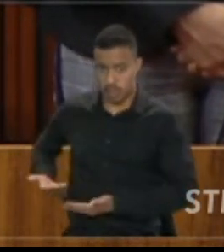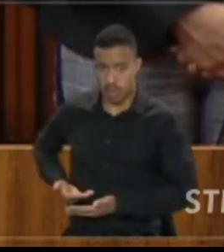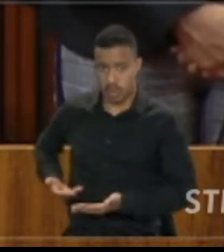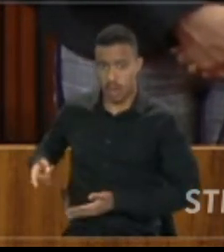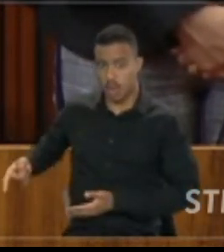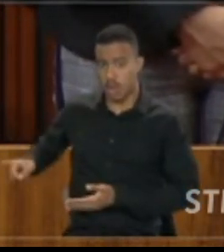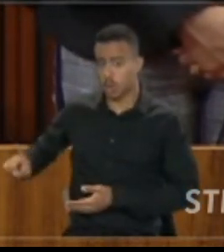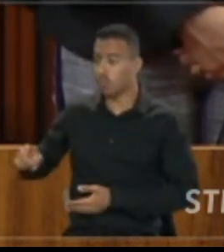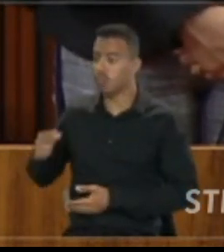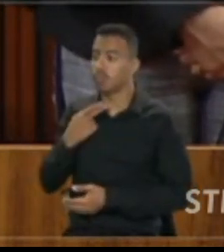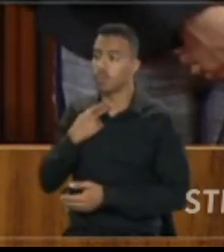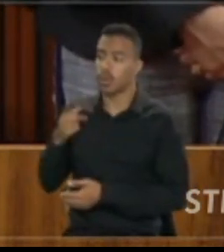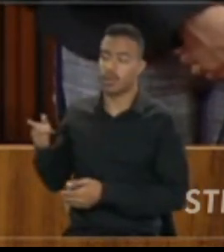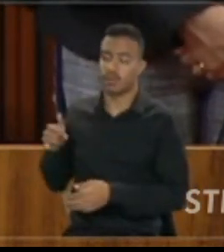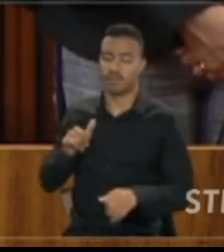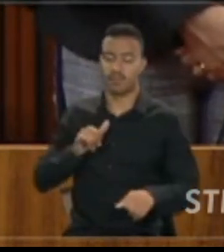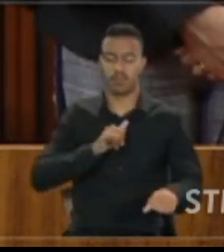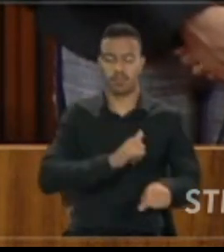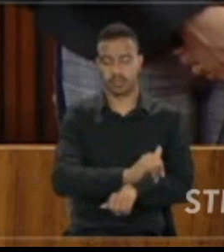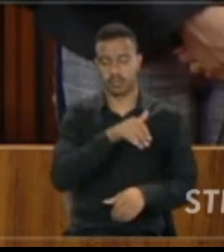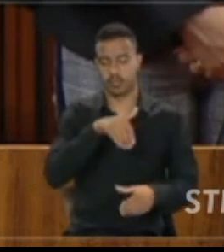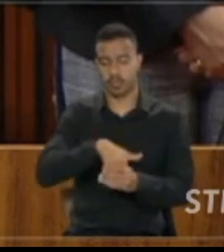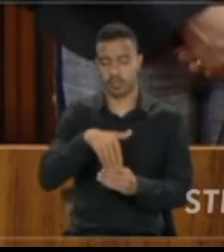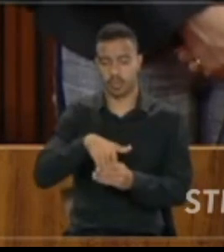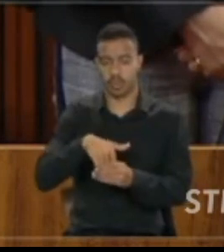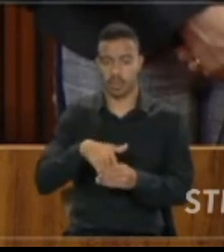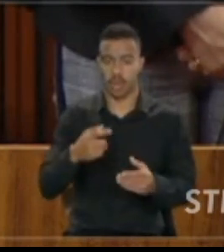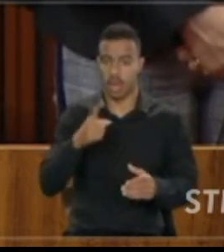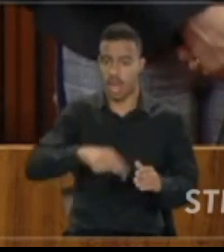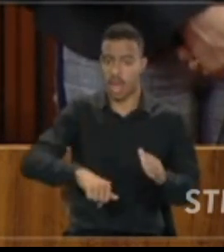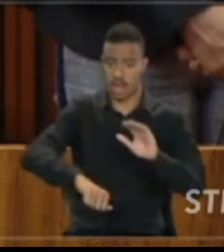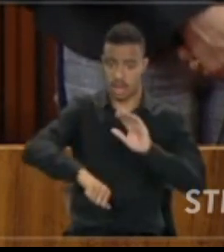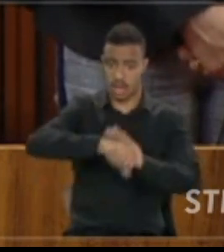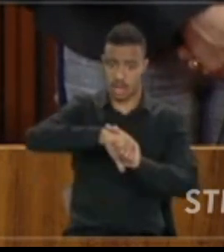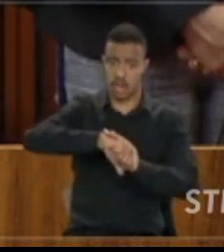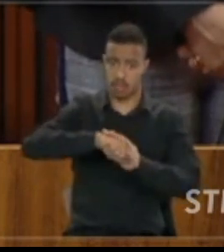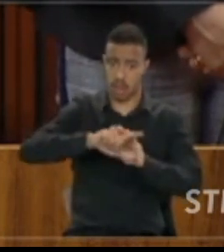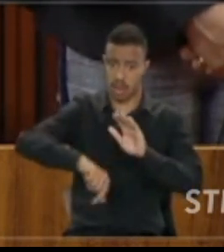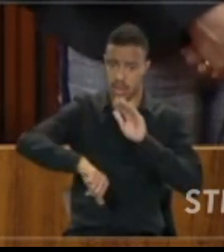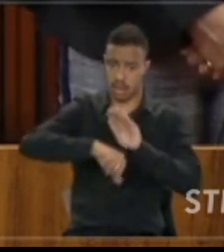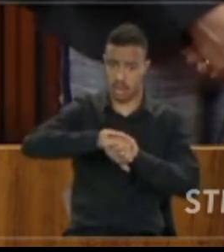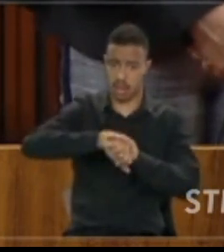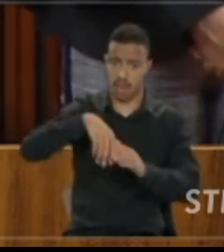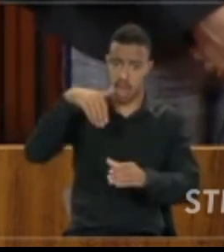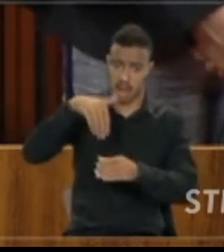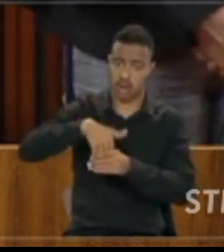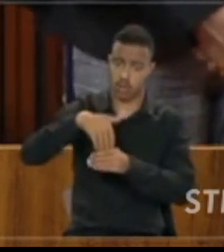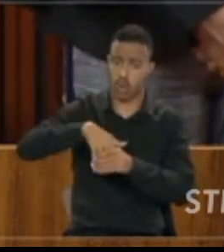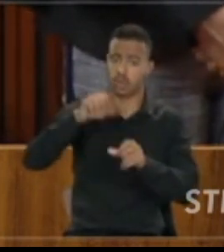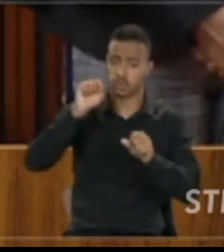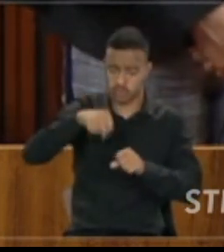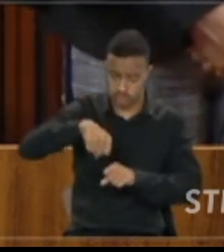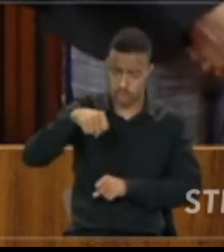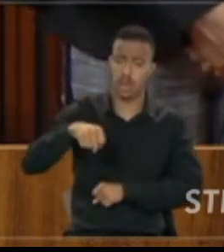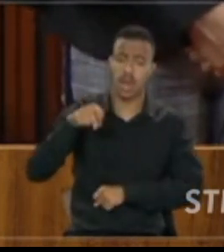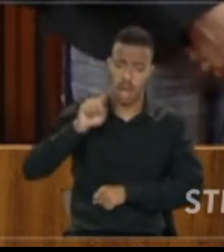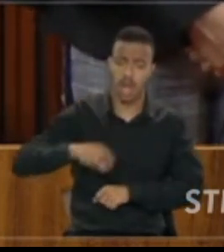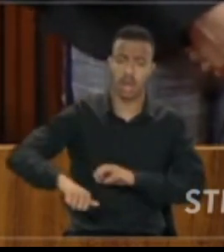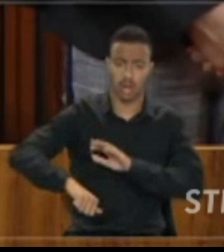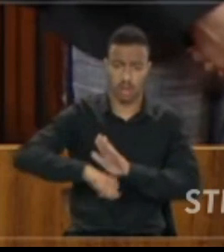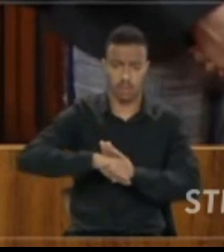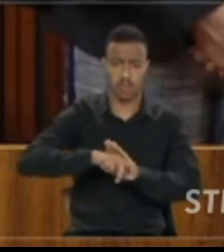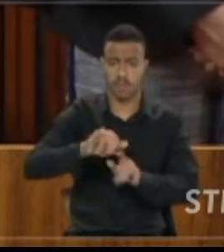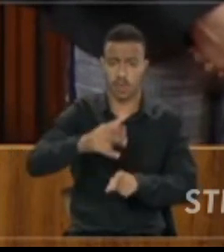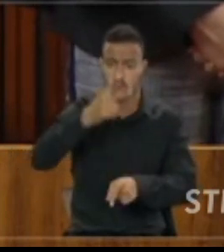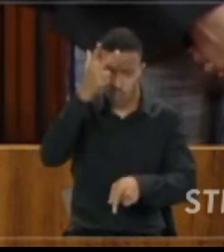possam comparecer no dia das eleições. Isso é crime, é crime comum, isso é crime eleitoral, isso vai ser